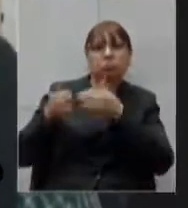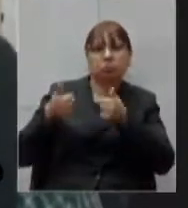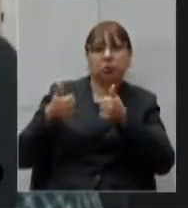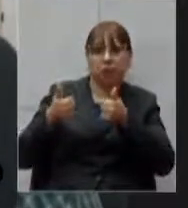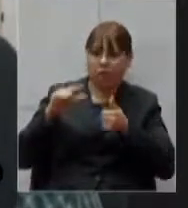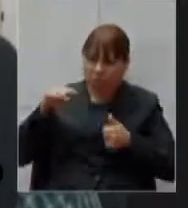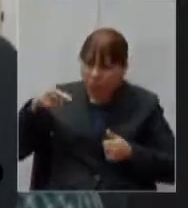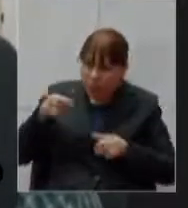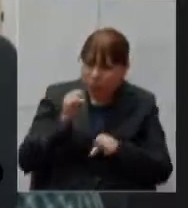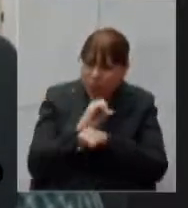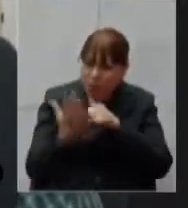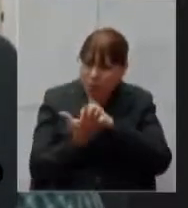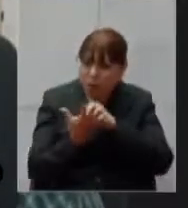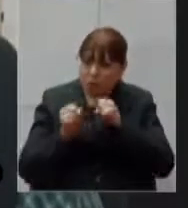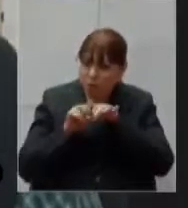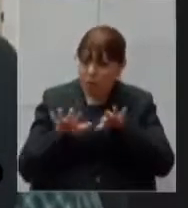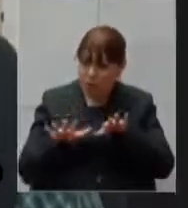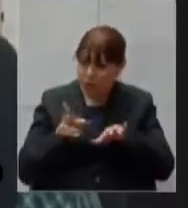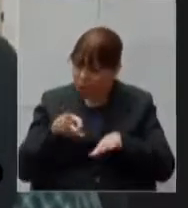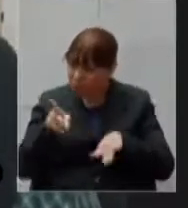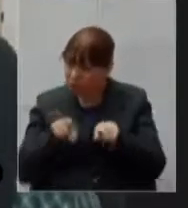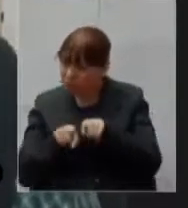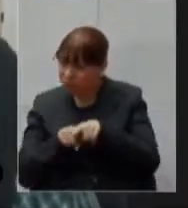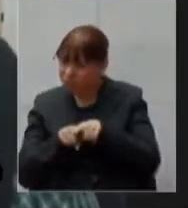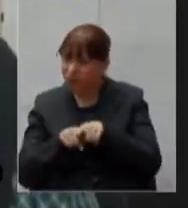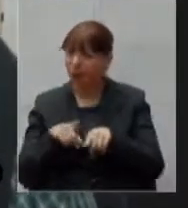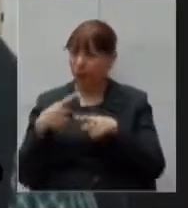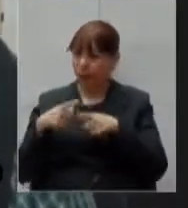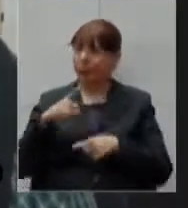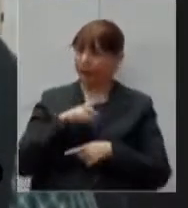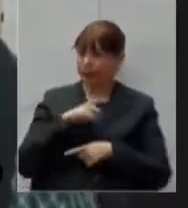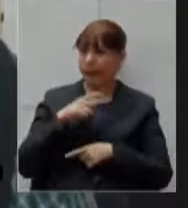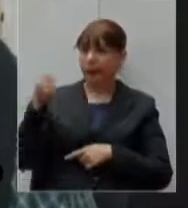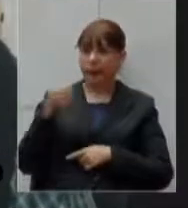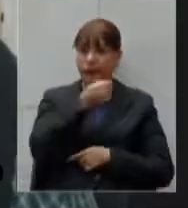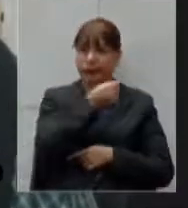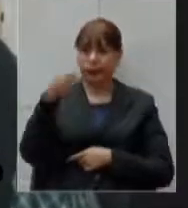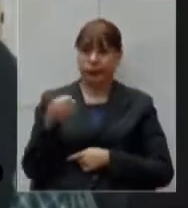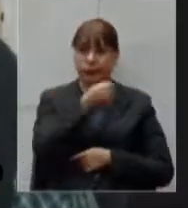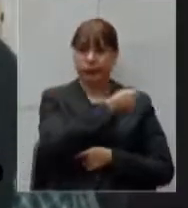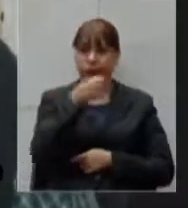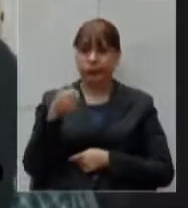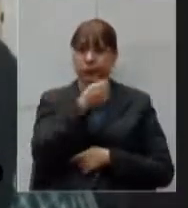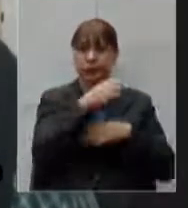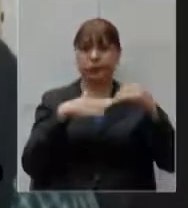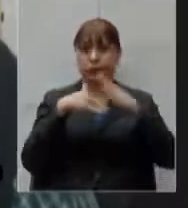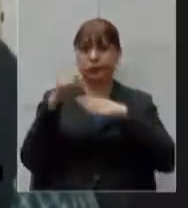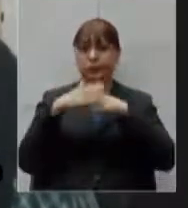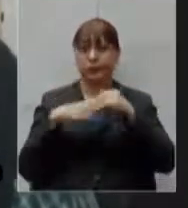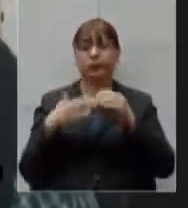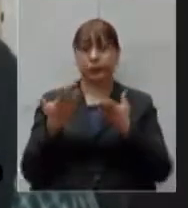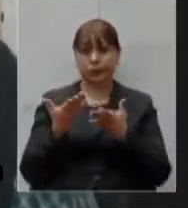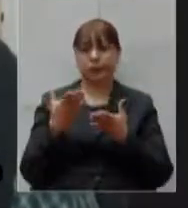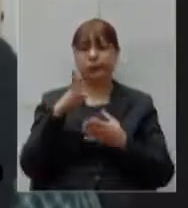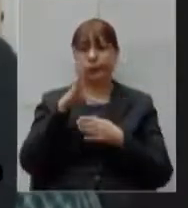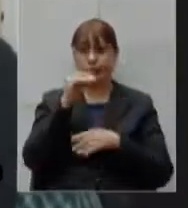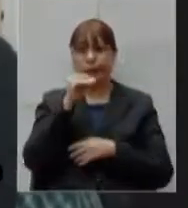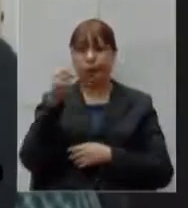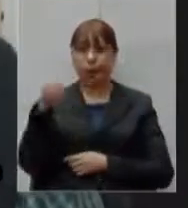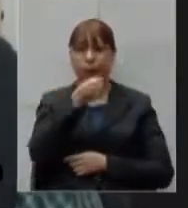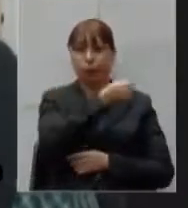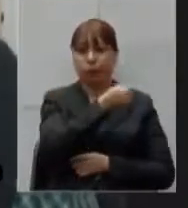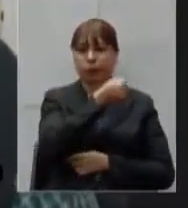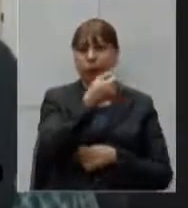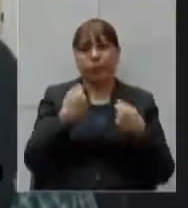vários dos funcionários tiveram as suas transferências ex-oficio publicadas e feitas então